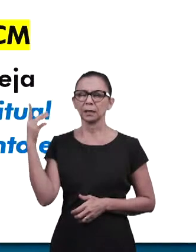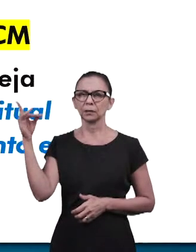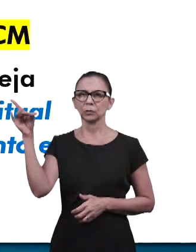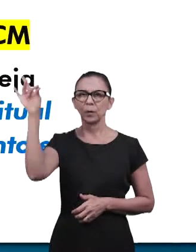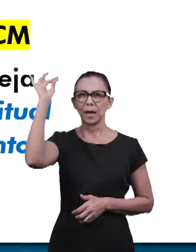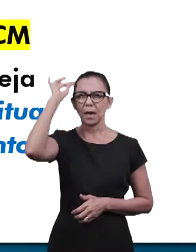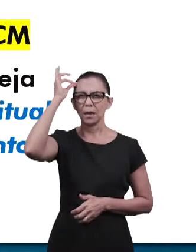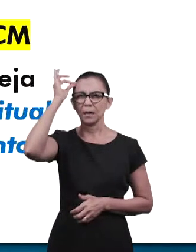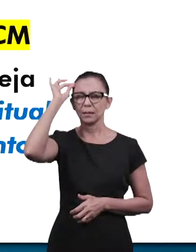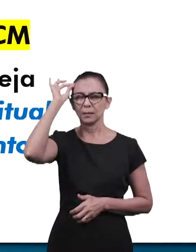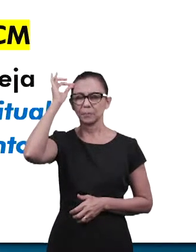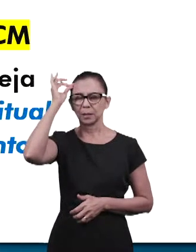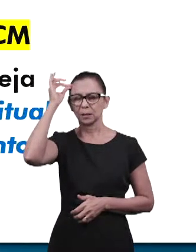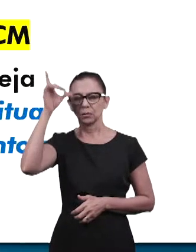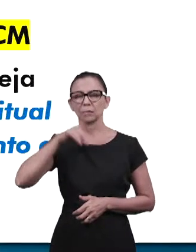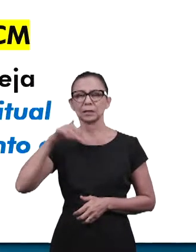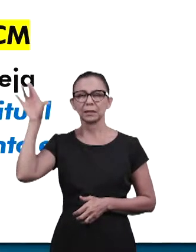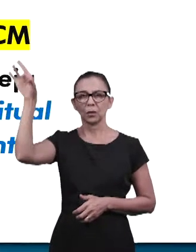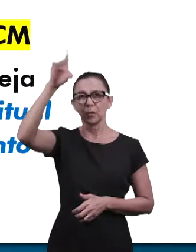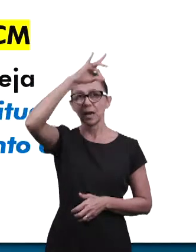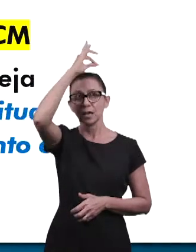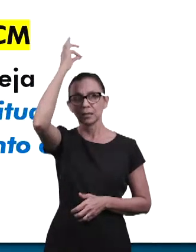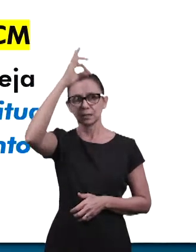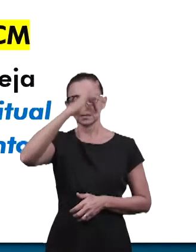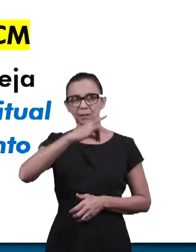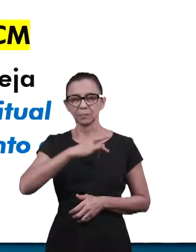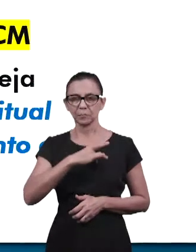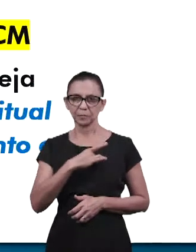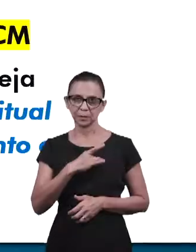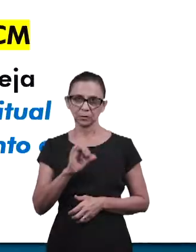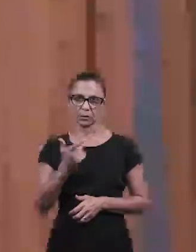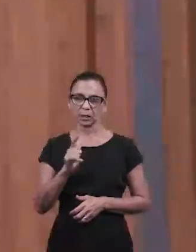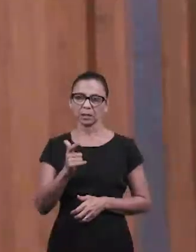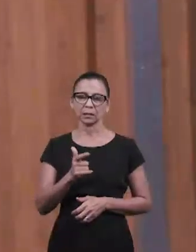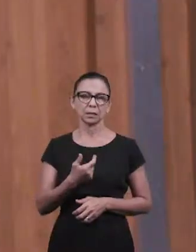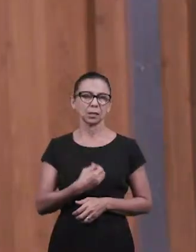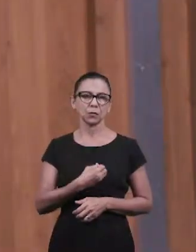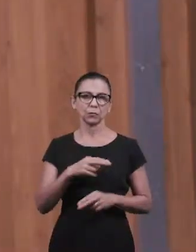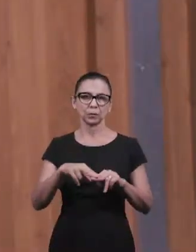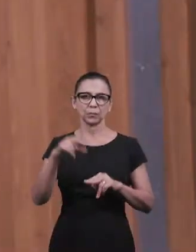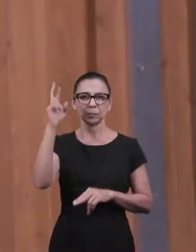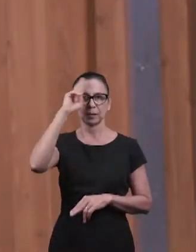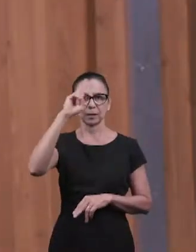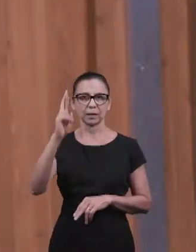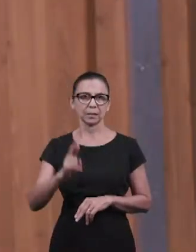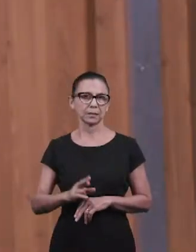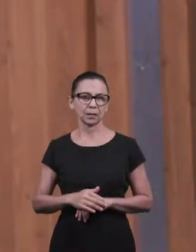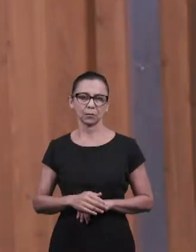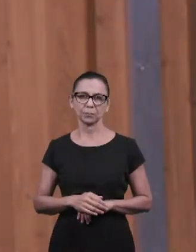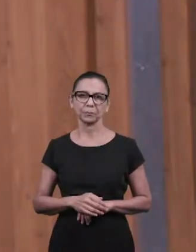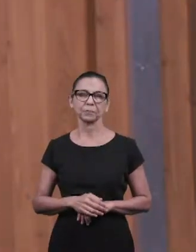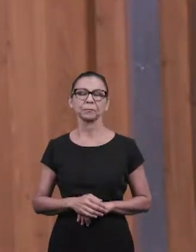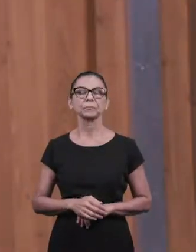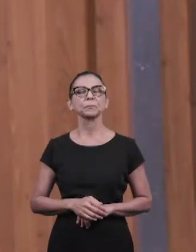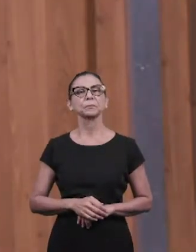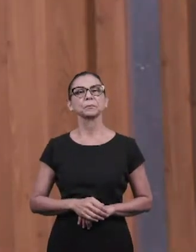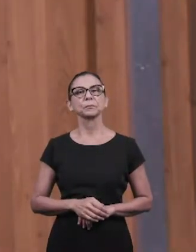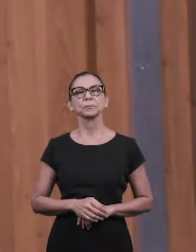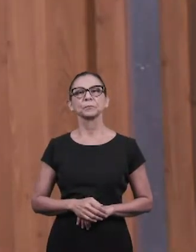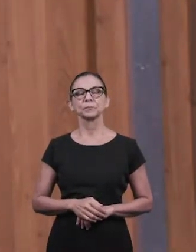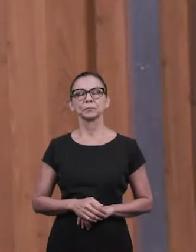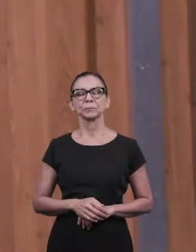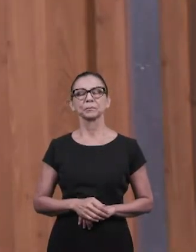cheio do Espírito Santo e cheio de sabedoria. Muito bem, essa ênfase, a palavra cheio. Obrigado pela sua